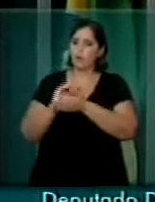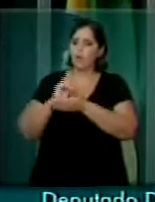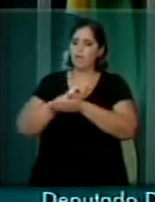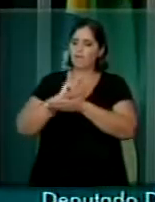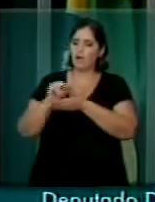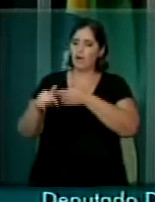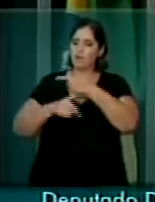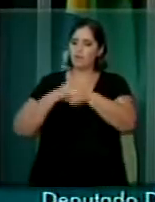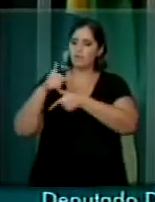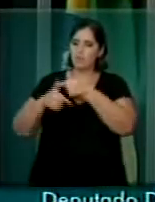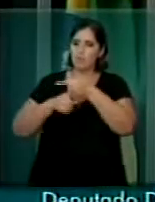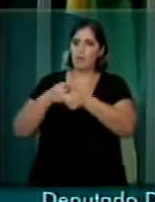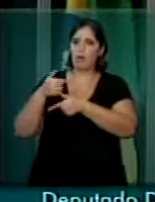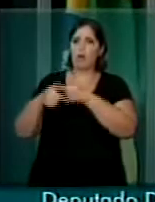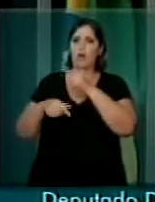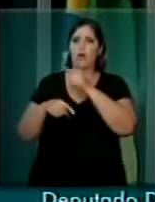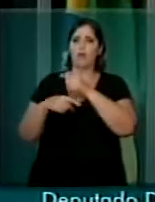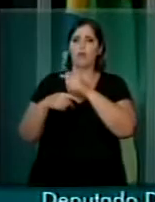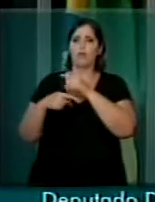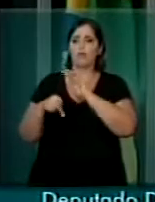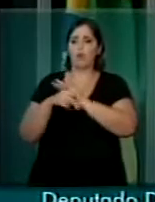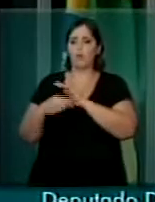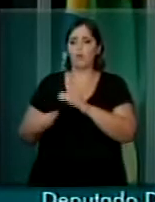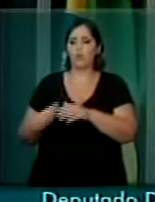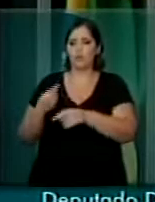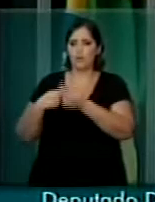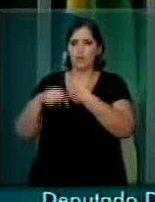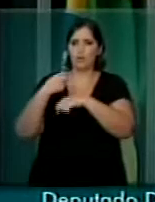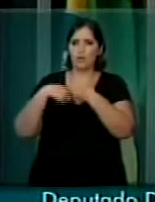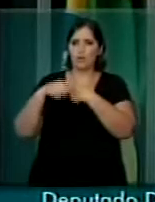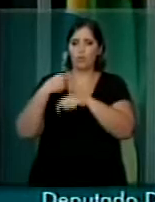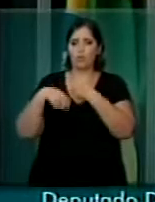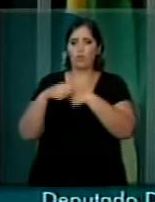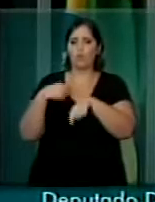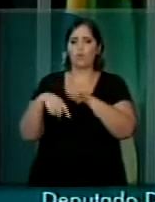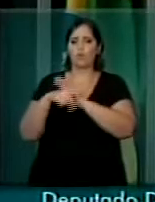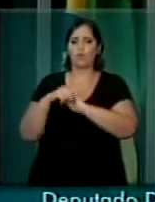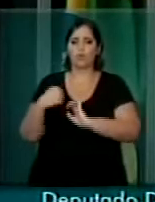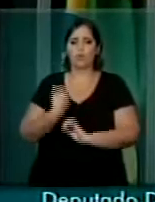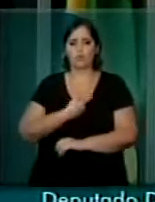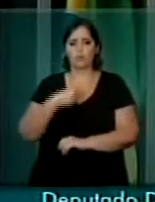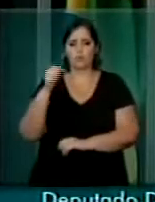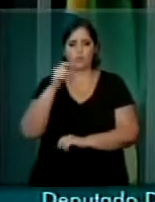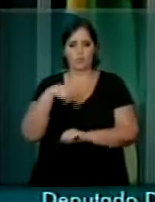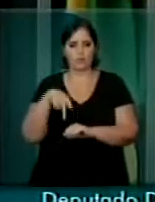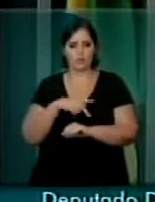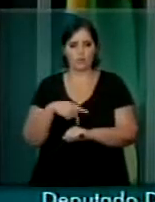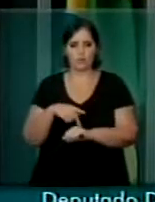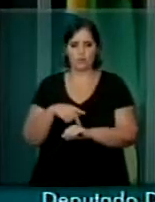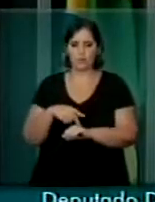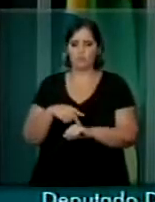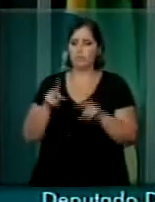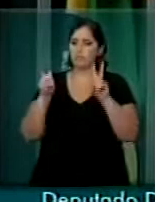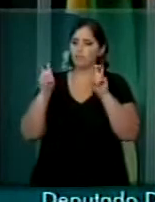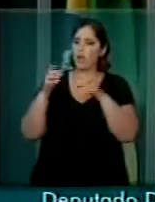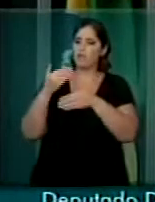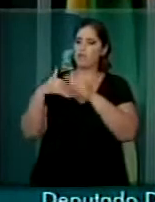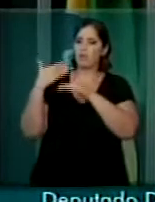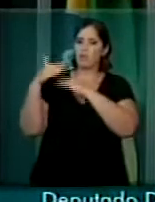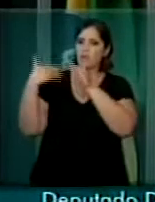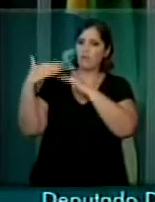da vida econômica no nosso país. Na área do